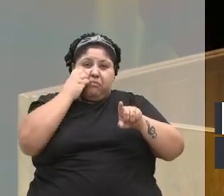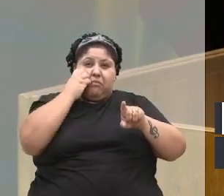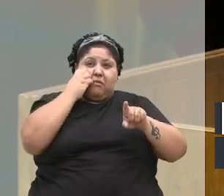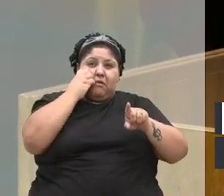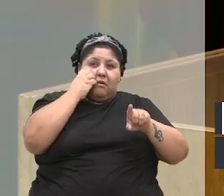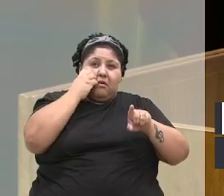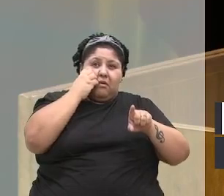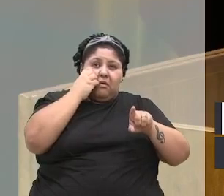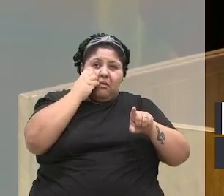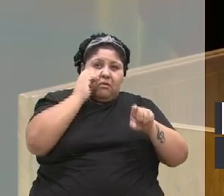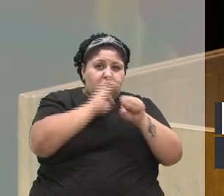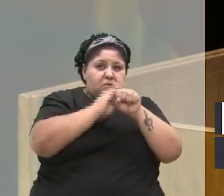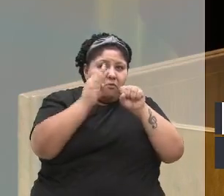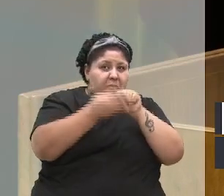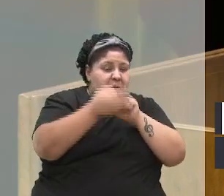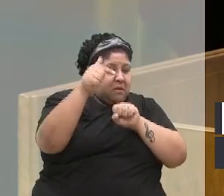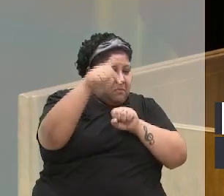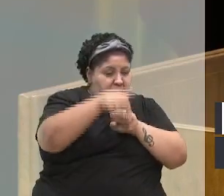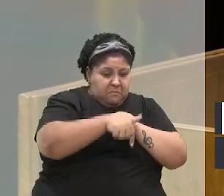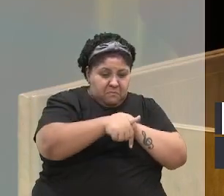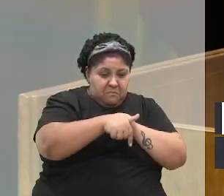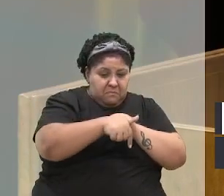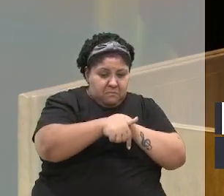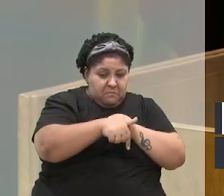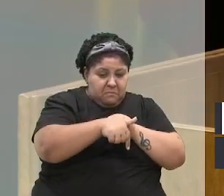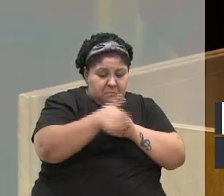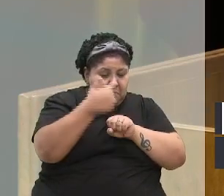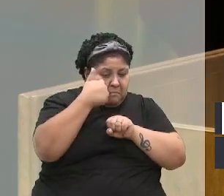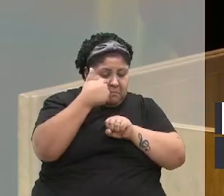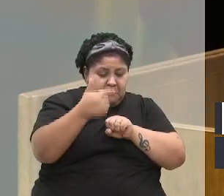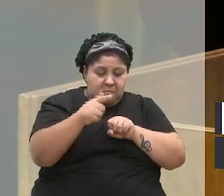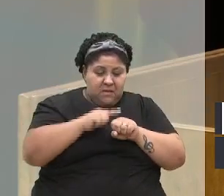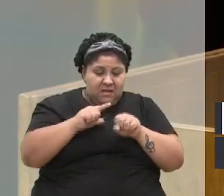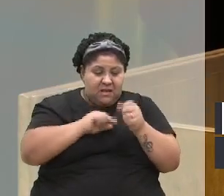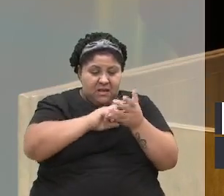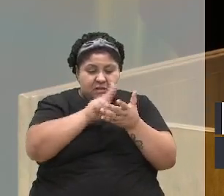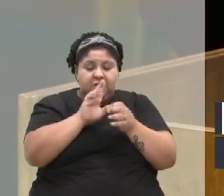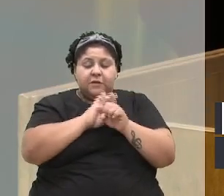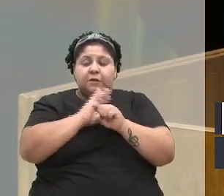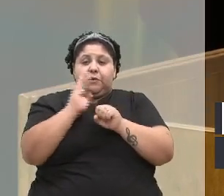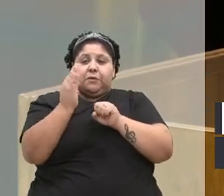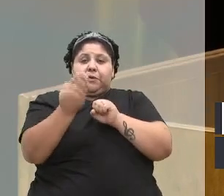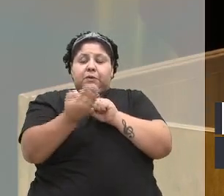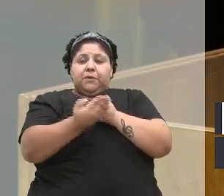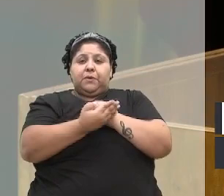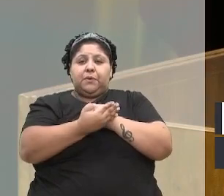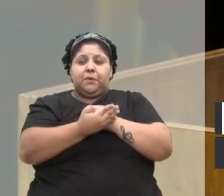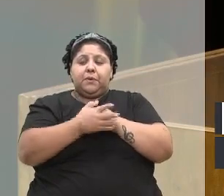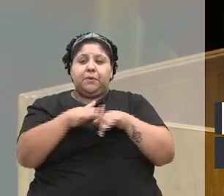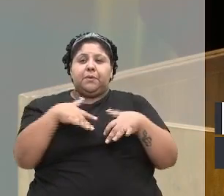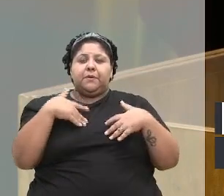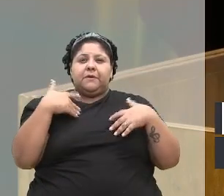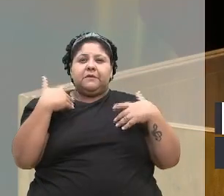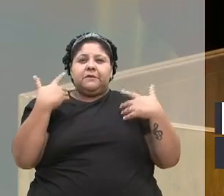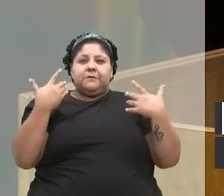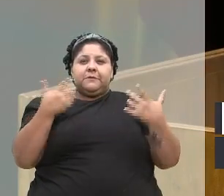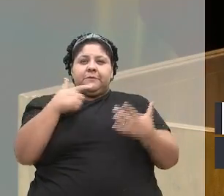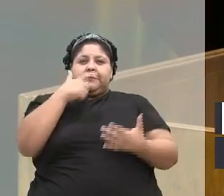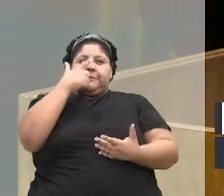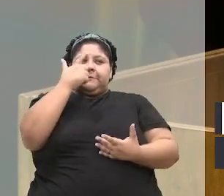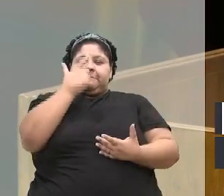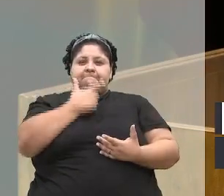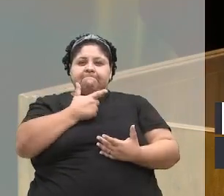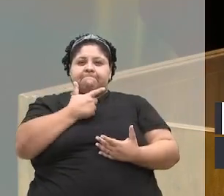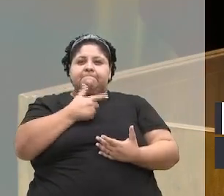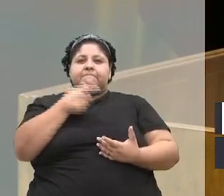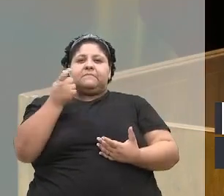que eu moro aqui eu não vi, Serrano, mas enfim, tem diversos bairros aqui, ó. Então, assim, ó, eu acho que nós temos que